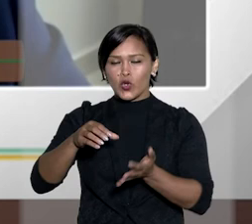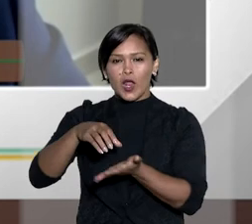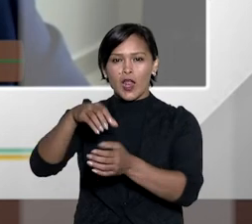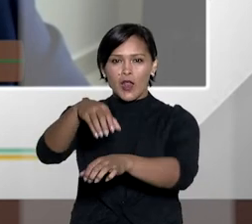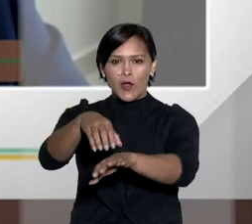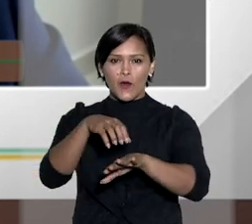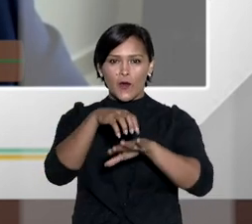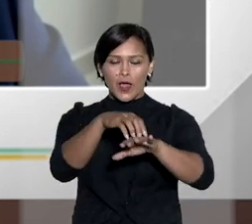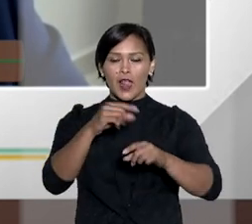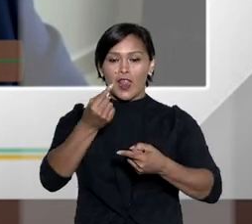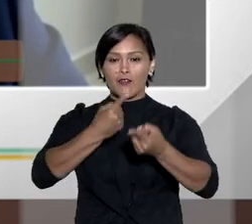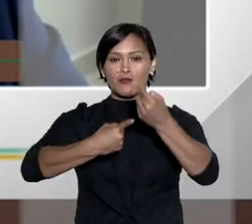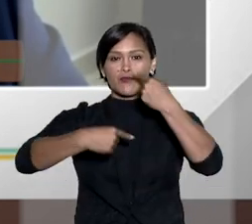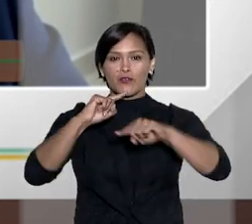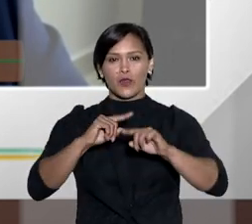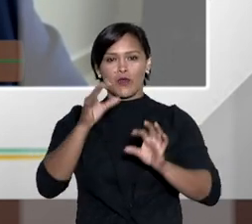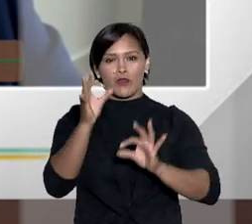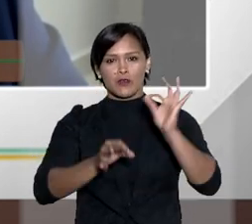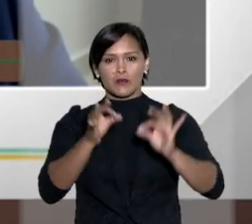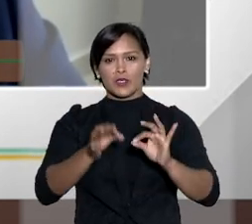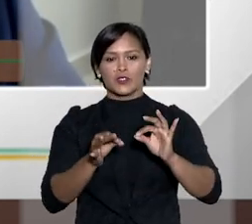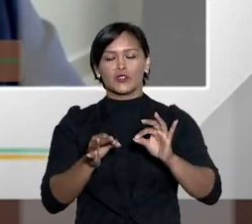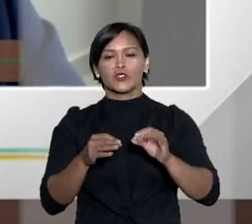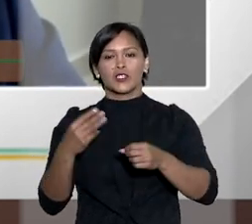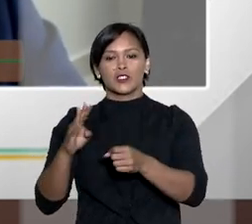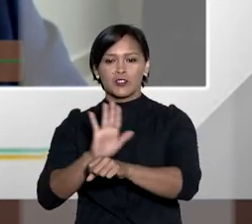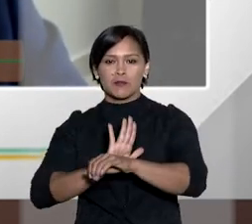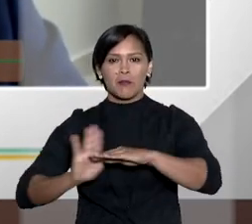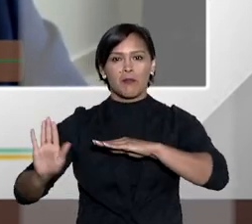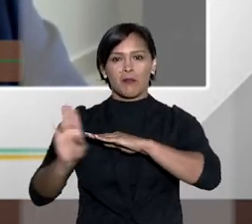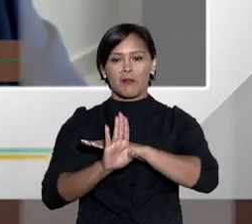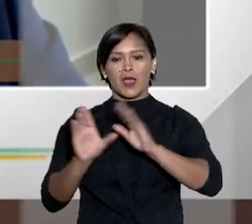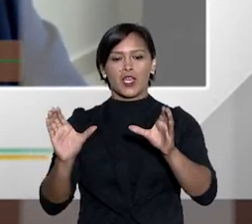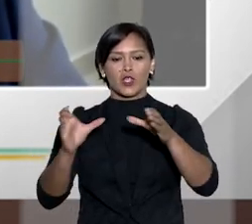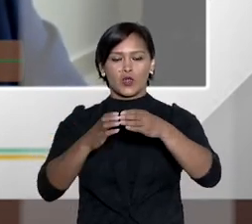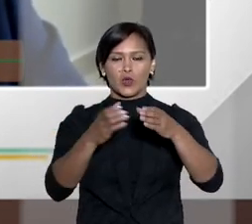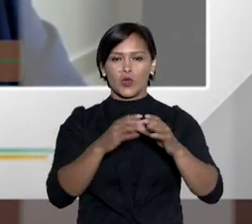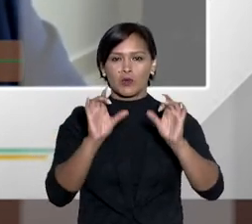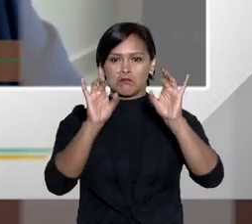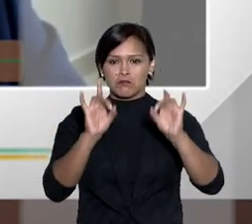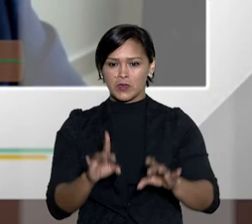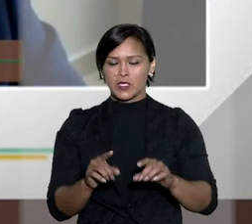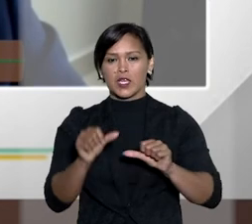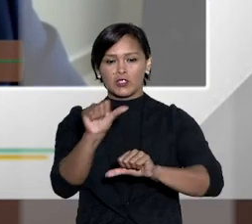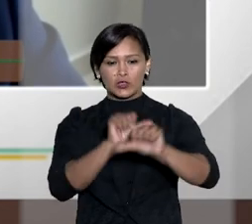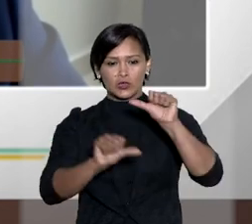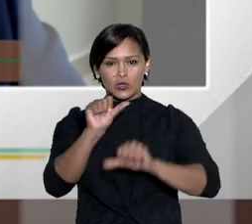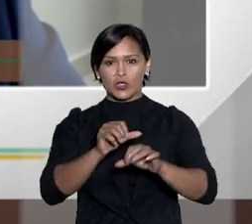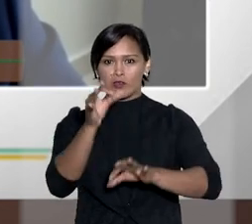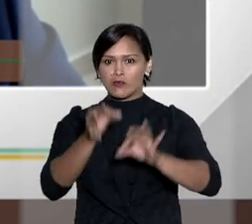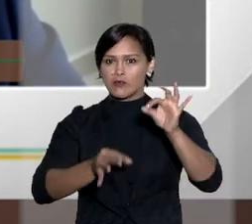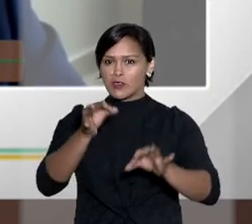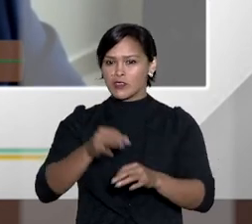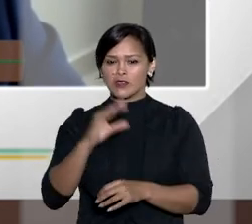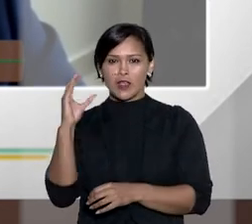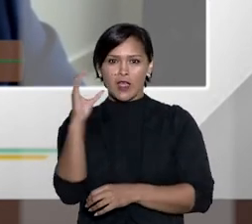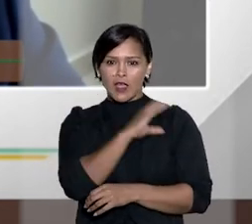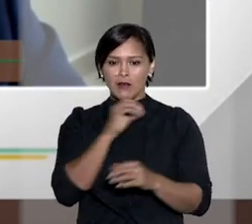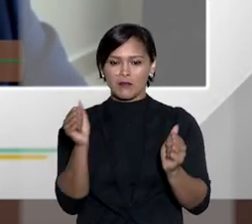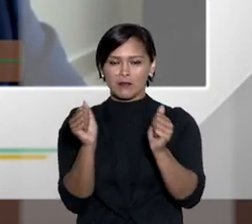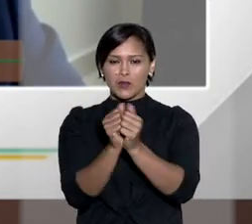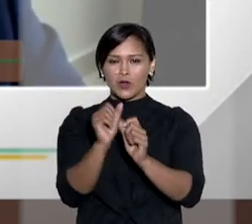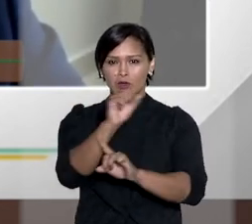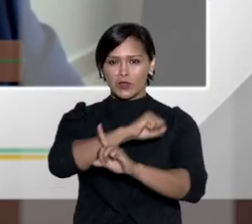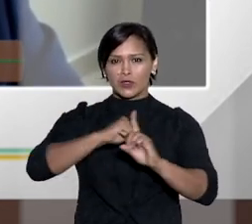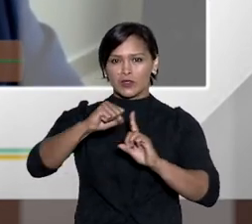essa experiência de juizado de trânsito ela evoluiu por uma justiça de bairro em núcleos de juizados especiais